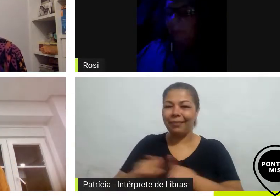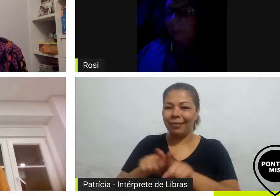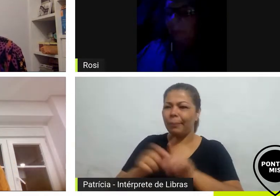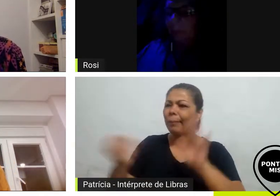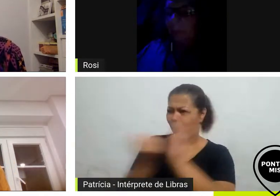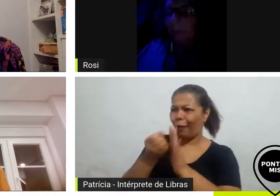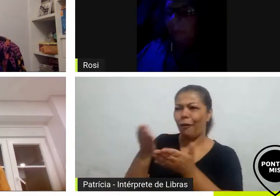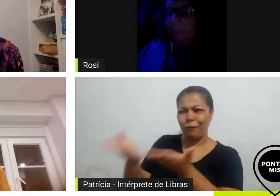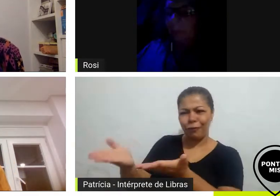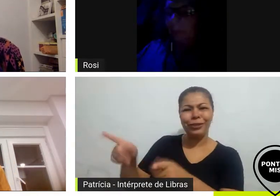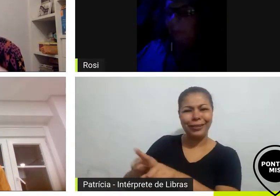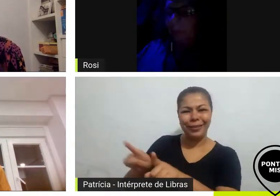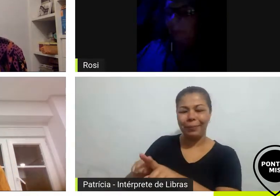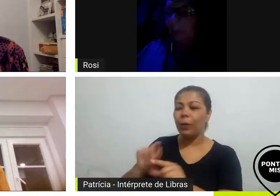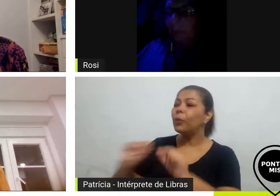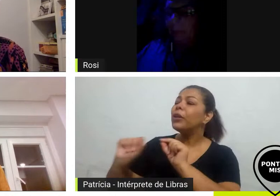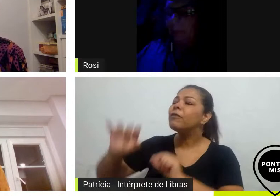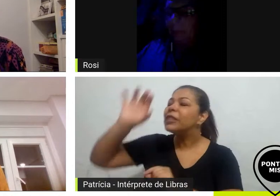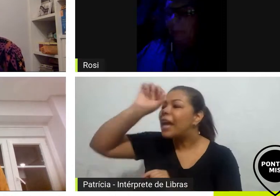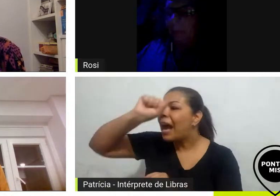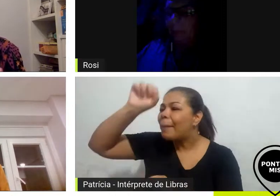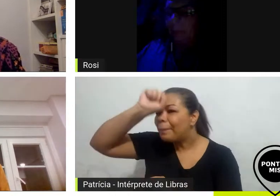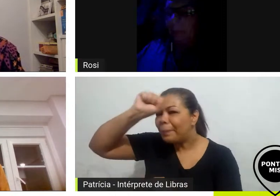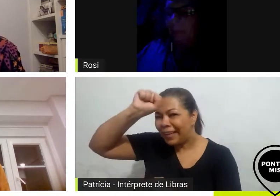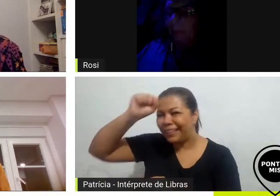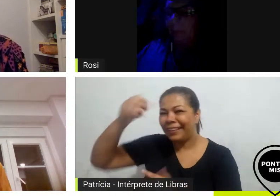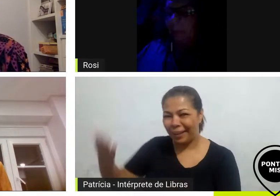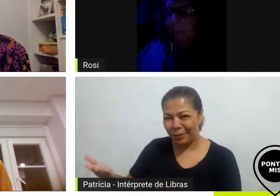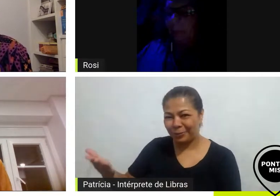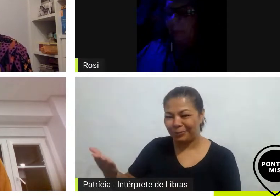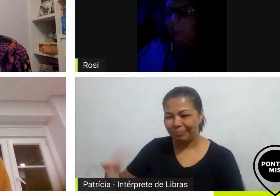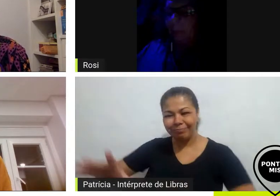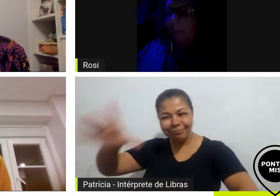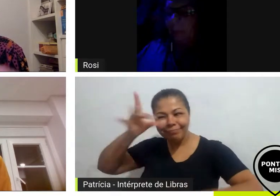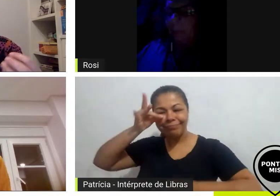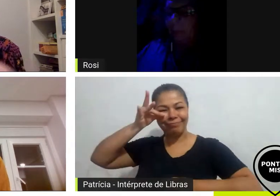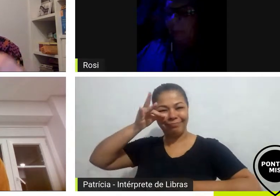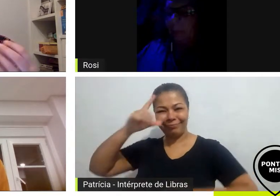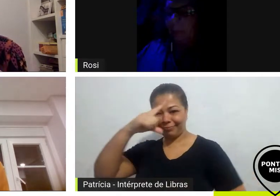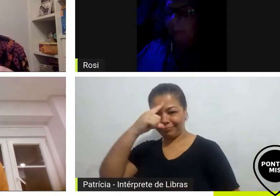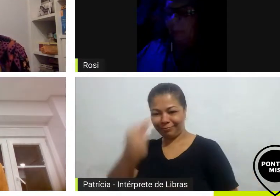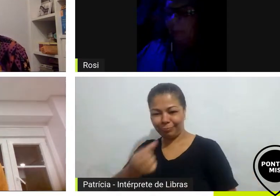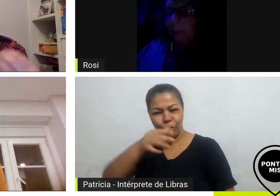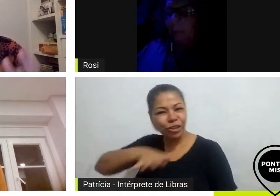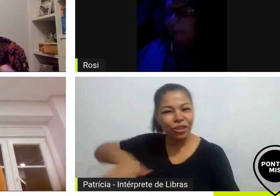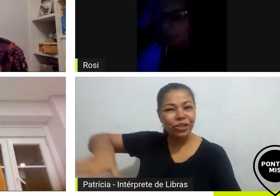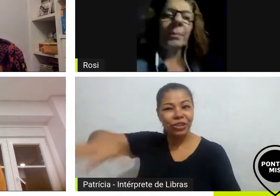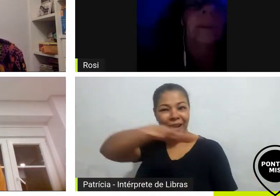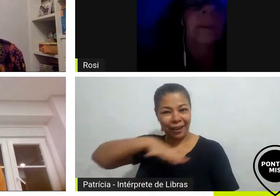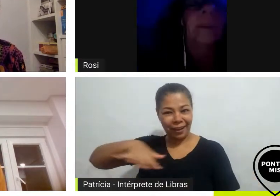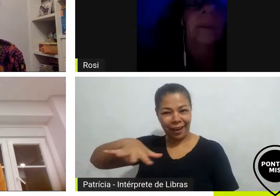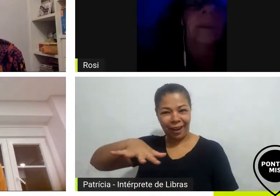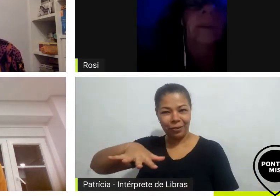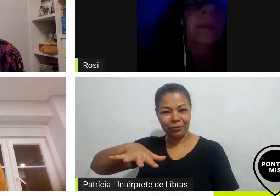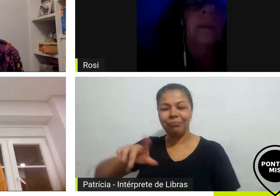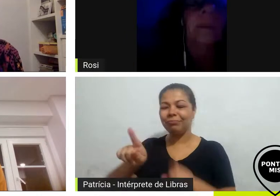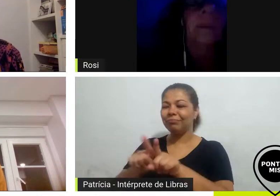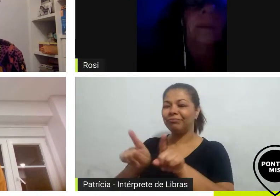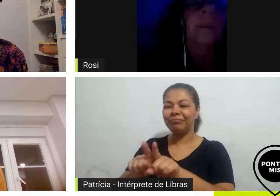o que você aprendeu com ela e com as bruxas em geral as bruxas como as mulheres sábias